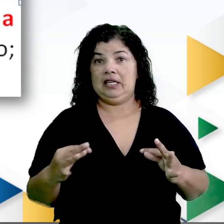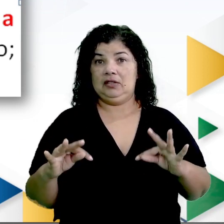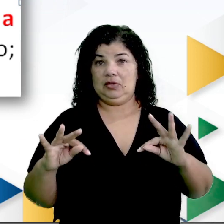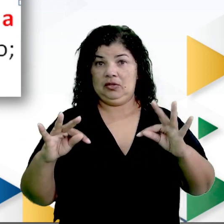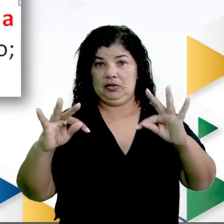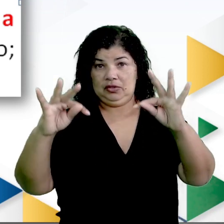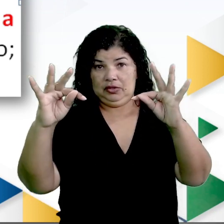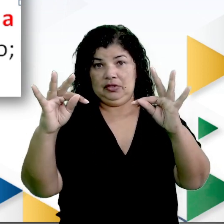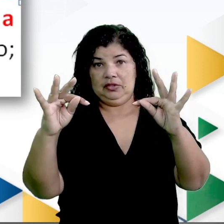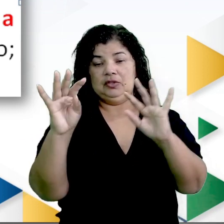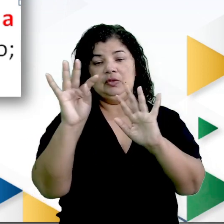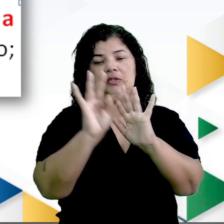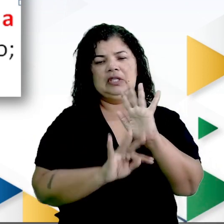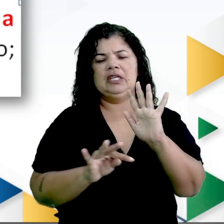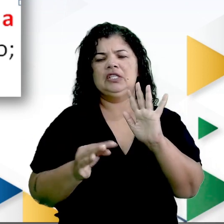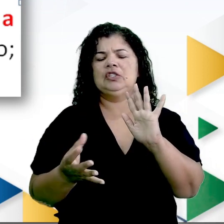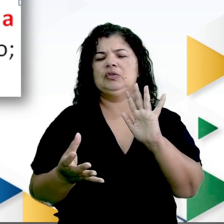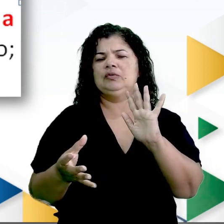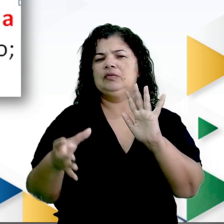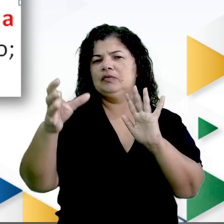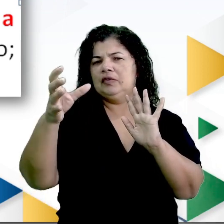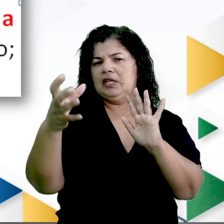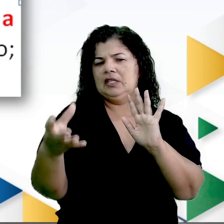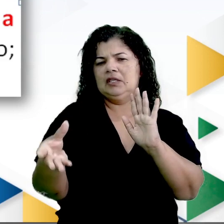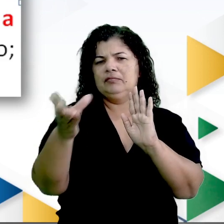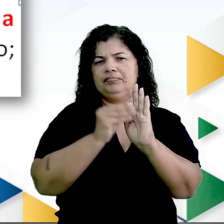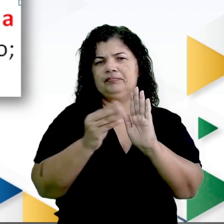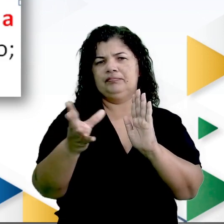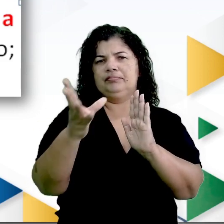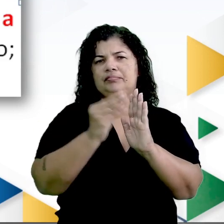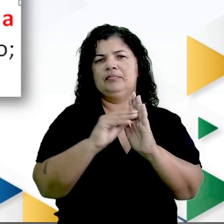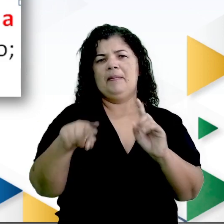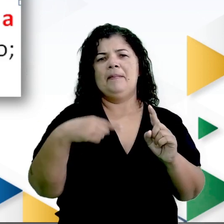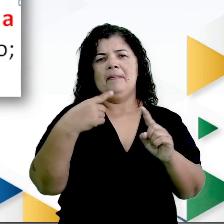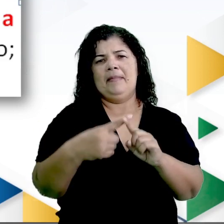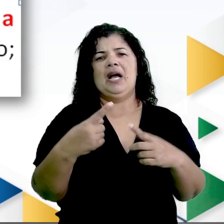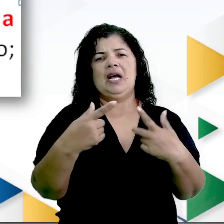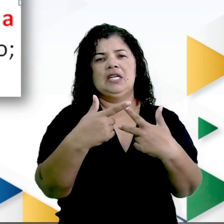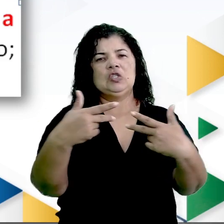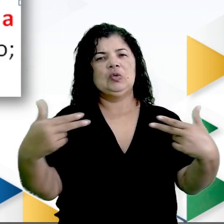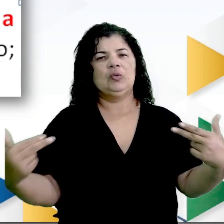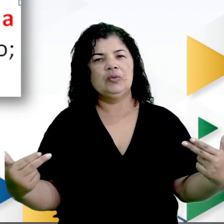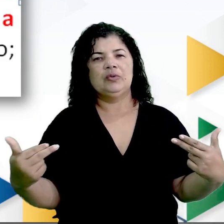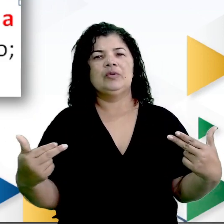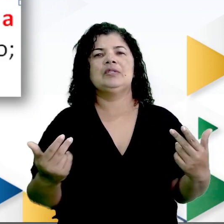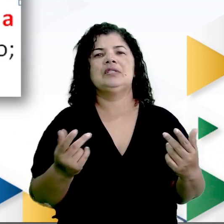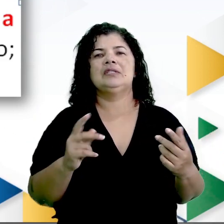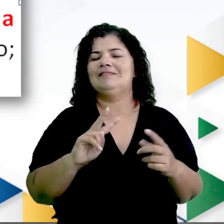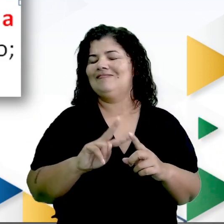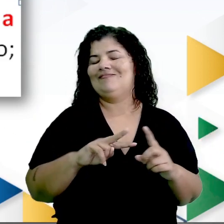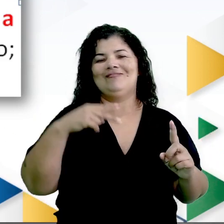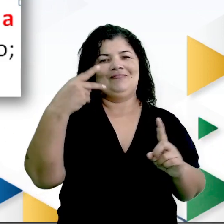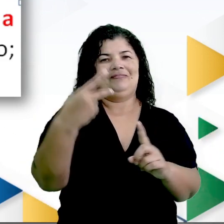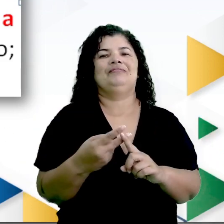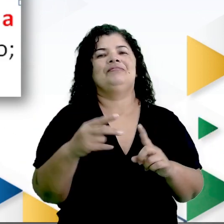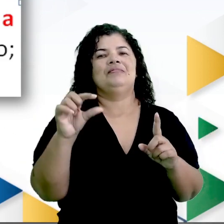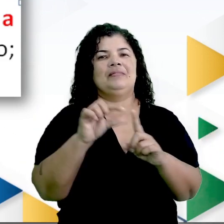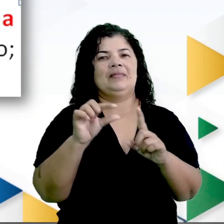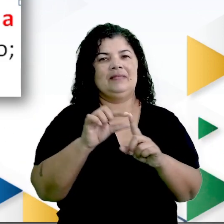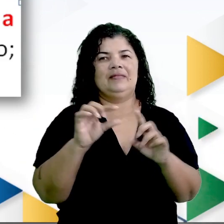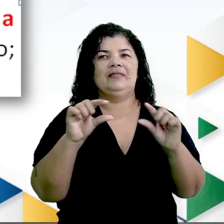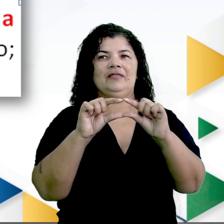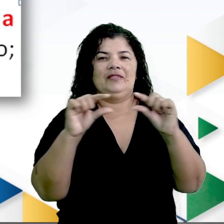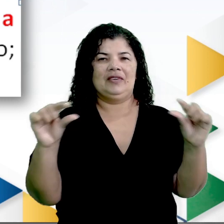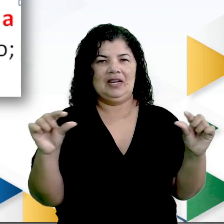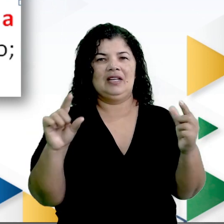texto vem adquirindo cada vez mais configurações que transcedem as palavras. As frases e, acima de tudo, a